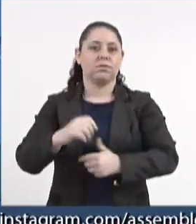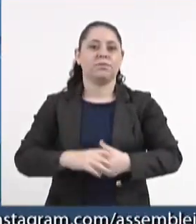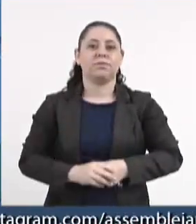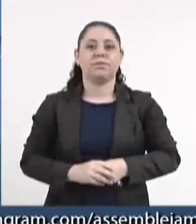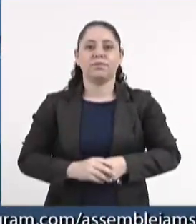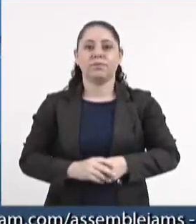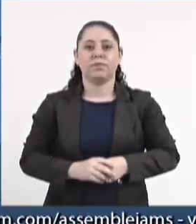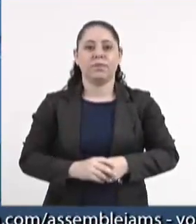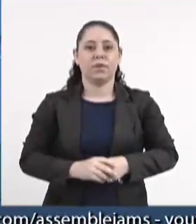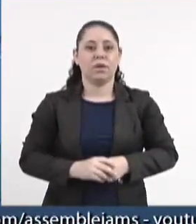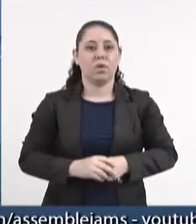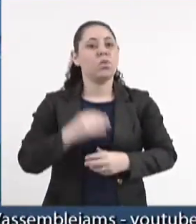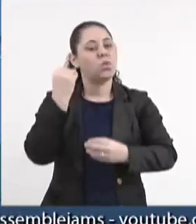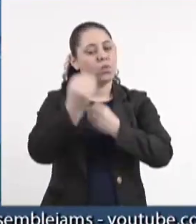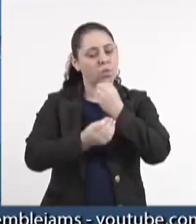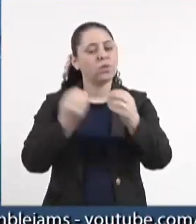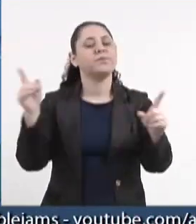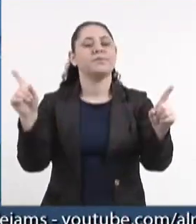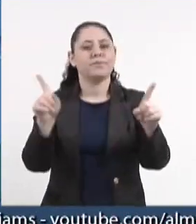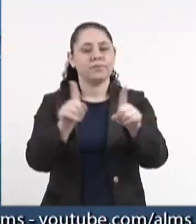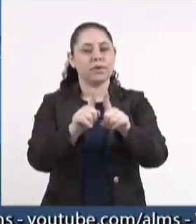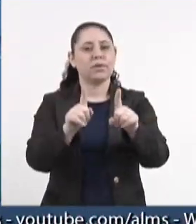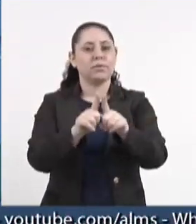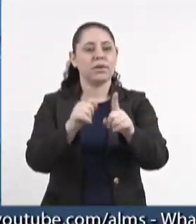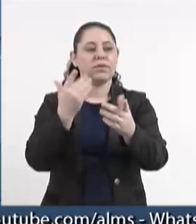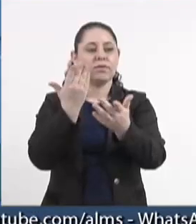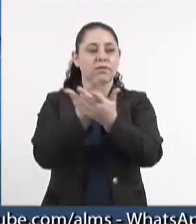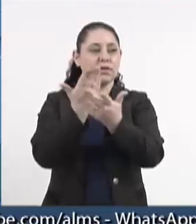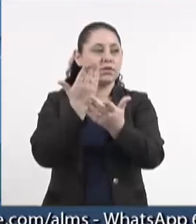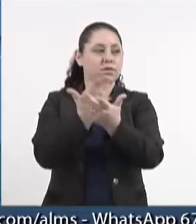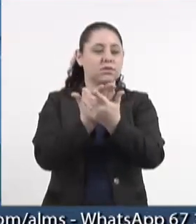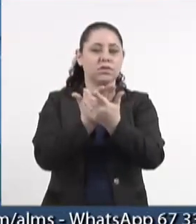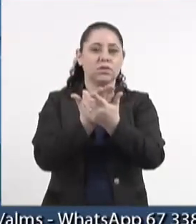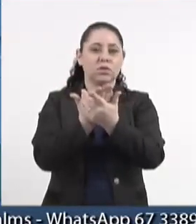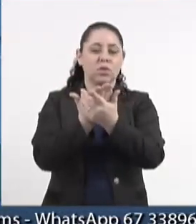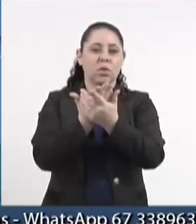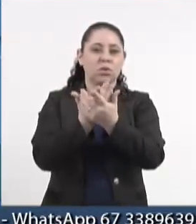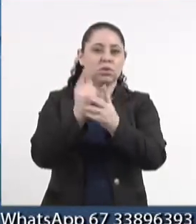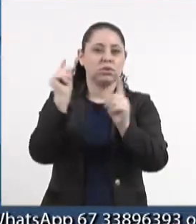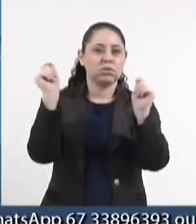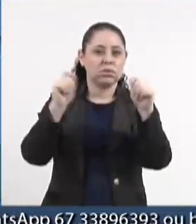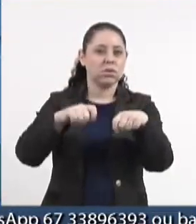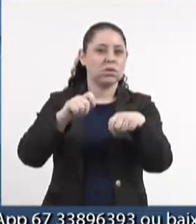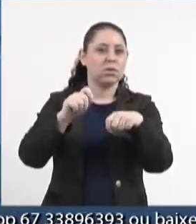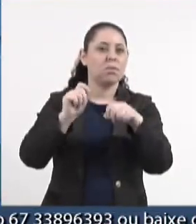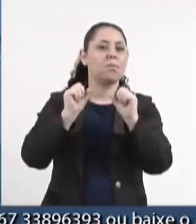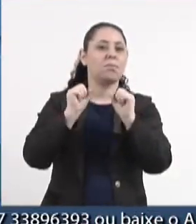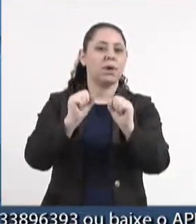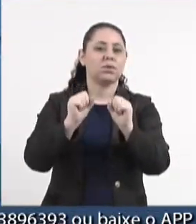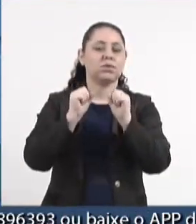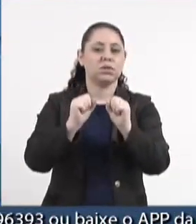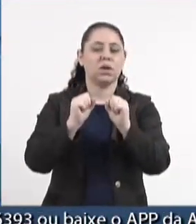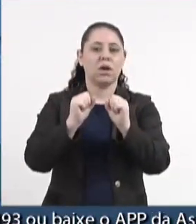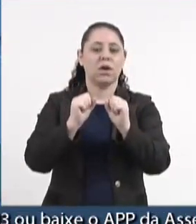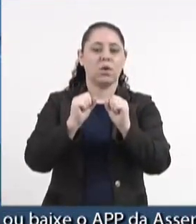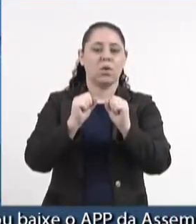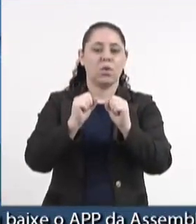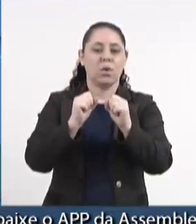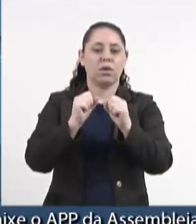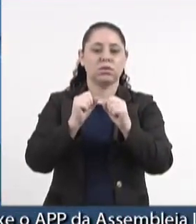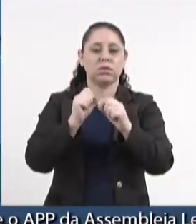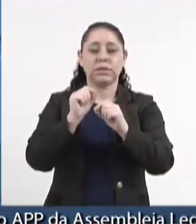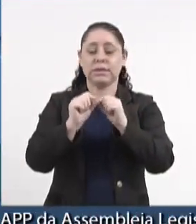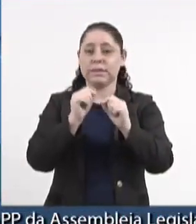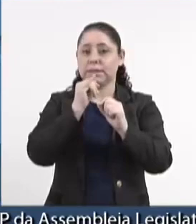que sejam realizados estudos de viabilidade técnico para contenção